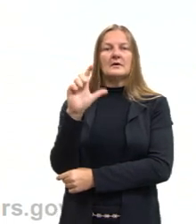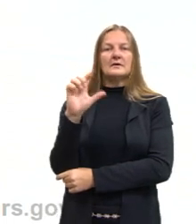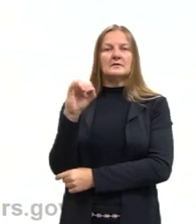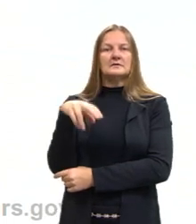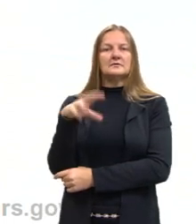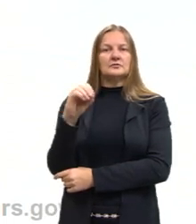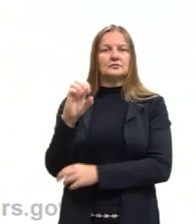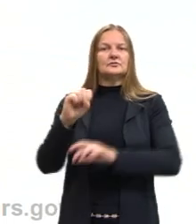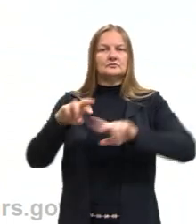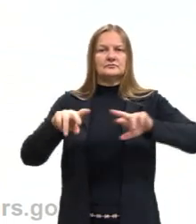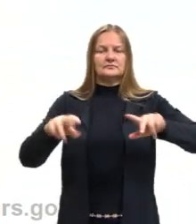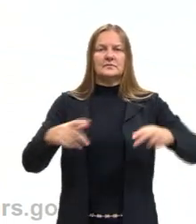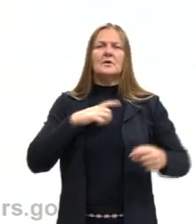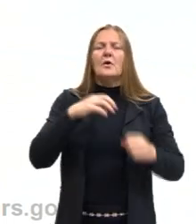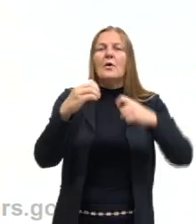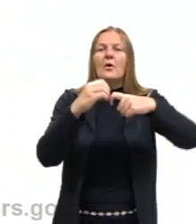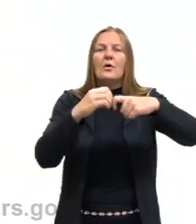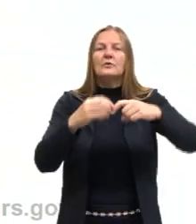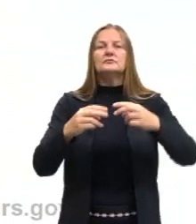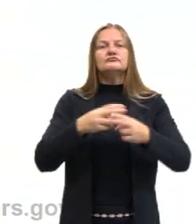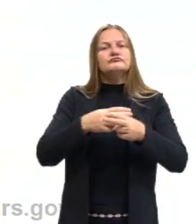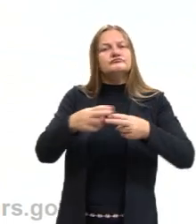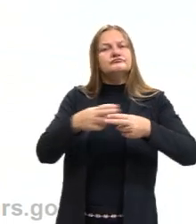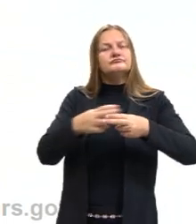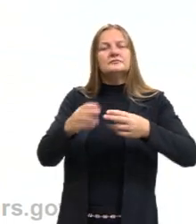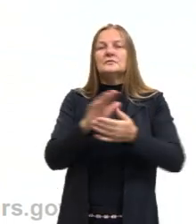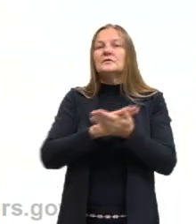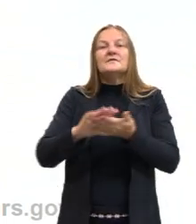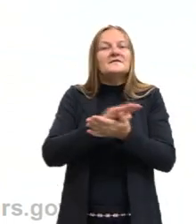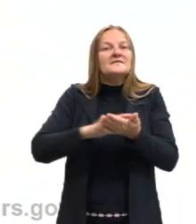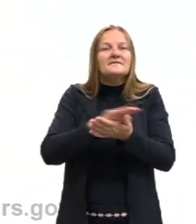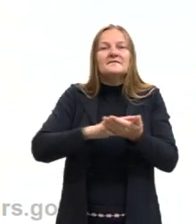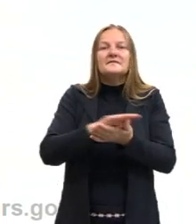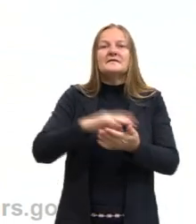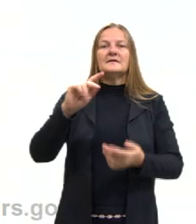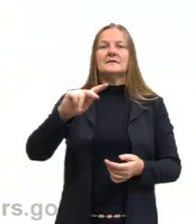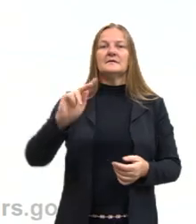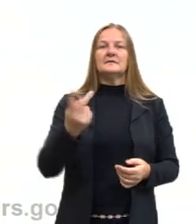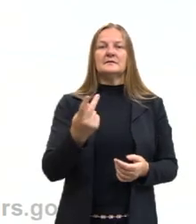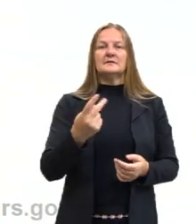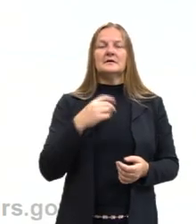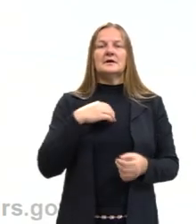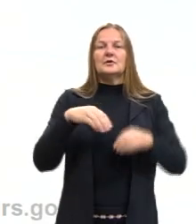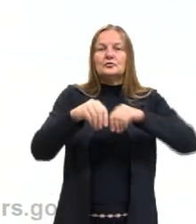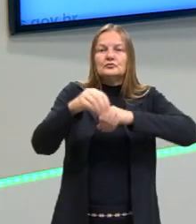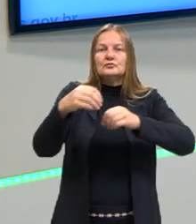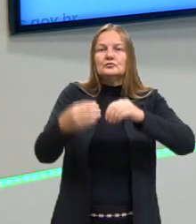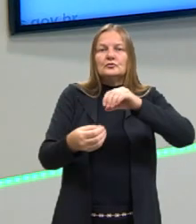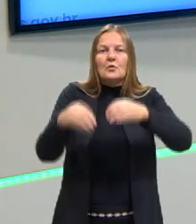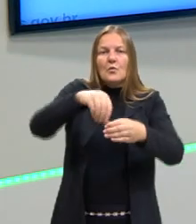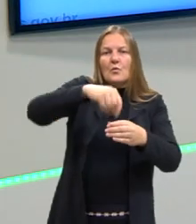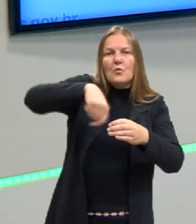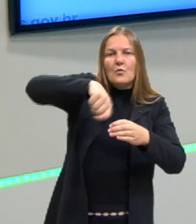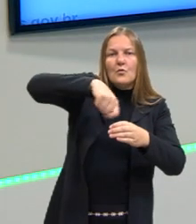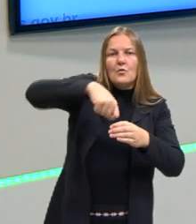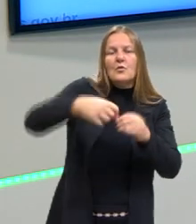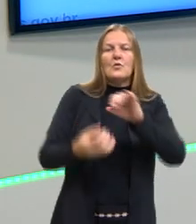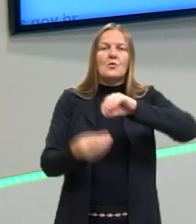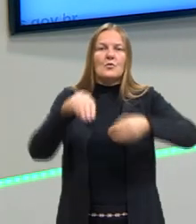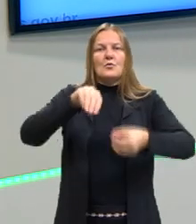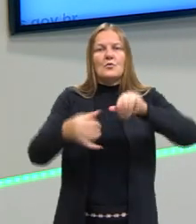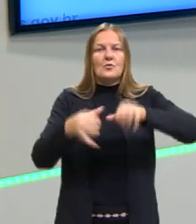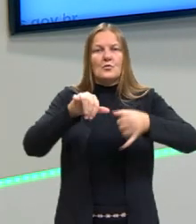óxido, os óxidos neutros são aqueles que não influenciam no pH da minha solução. Se eu adicionar um óxido, não vai mudar o pH.